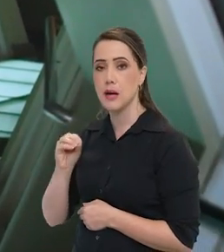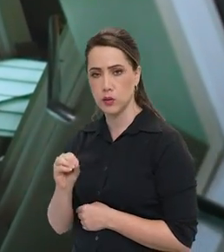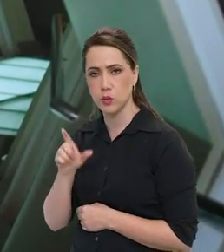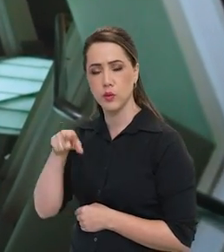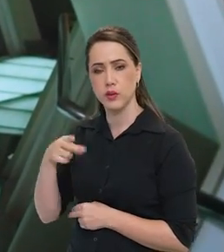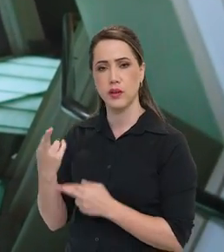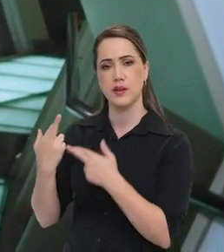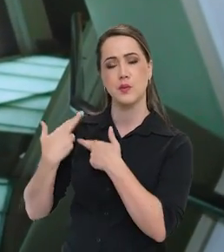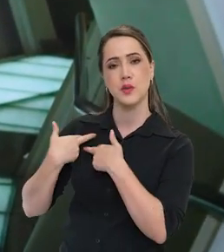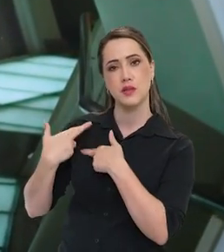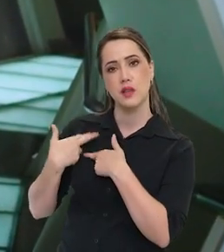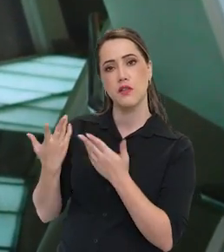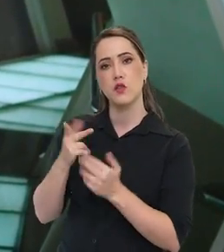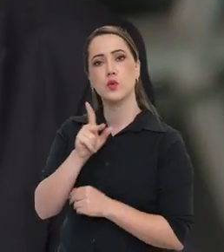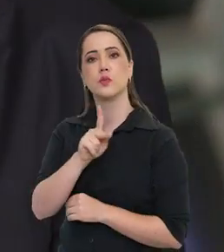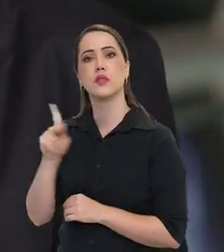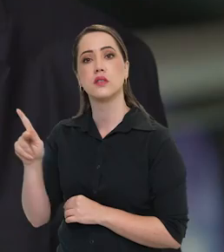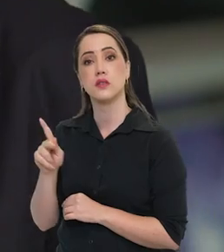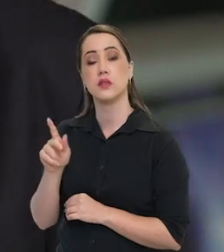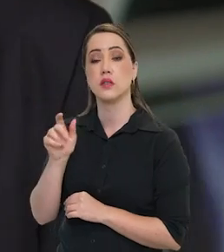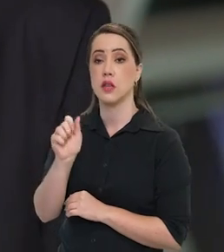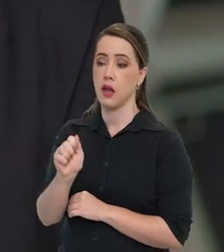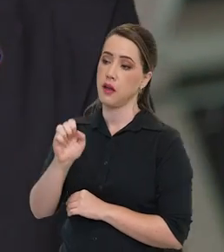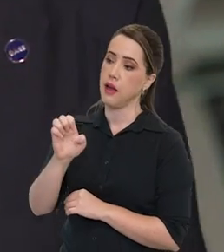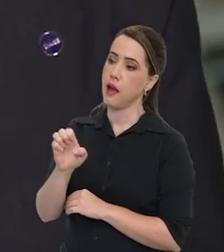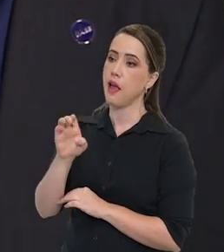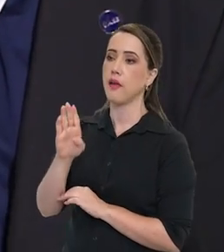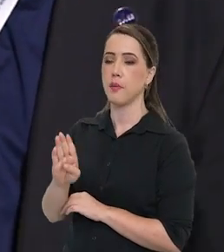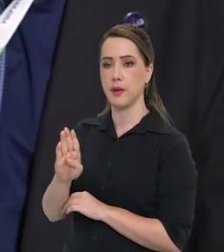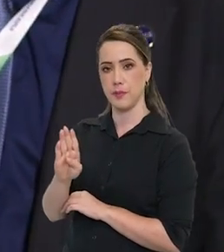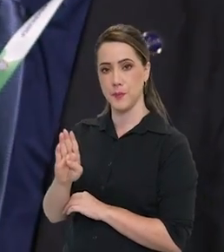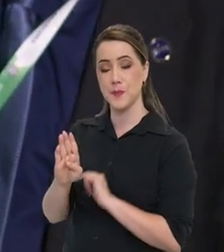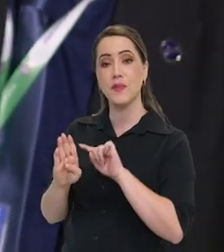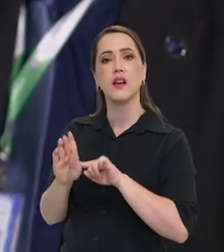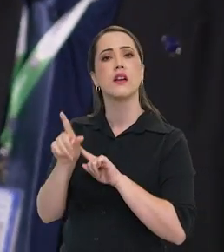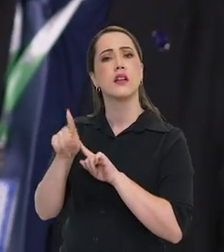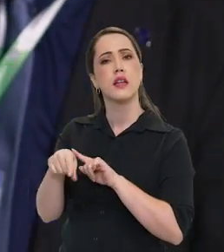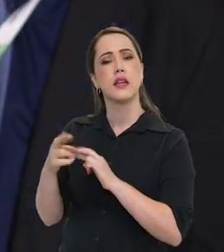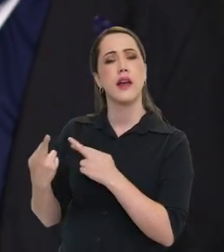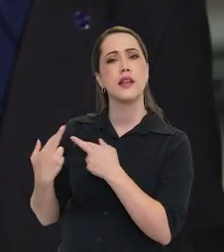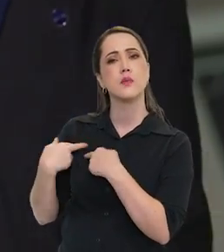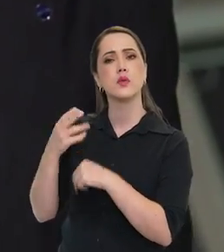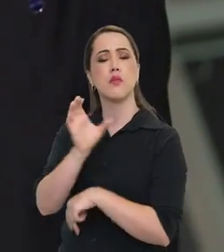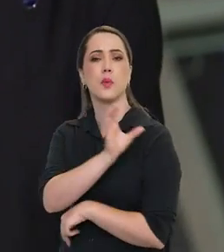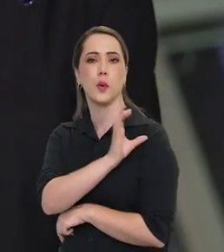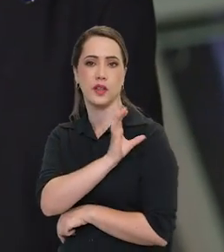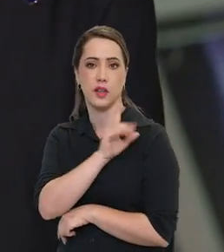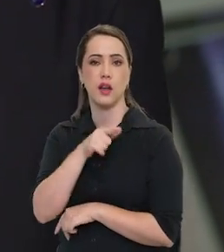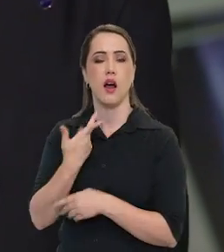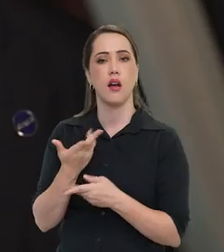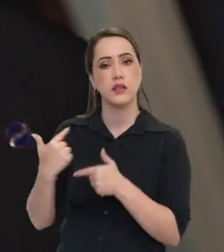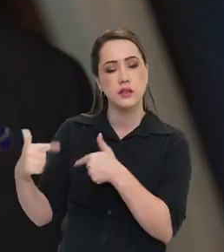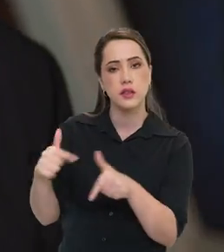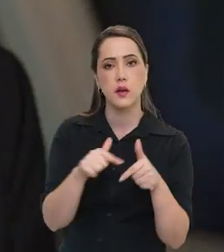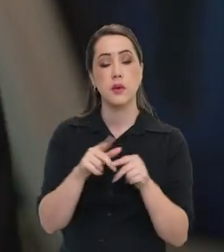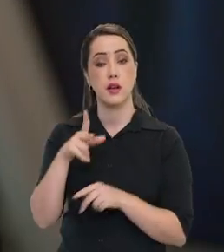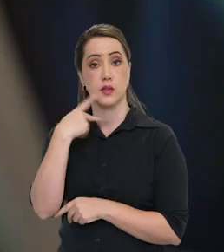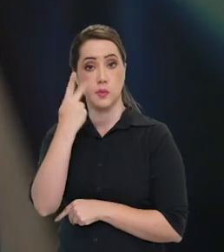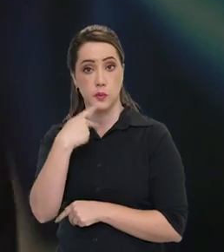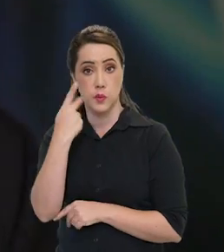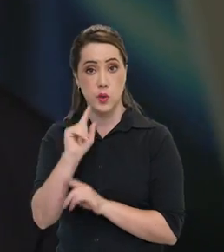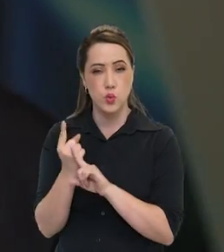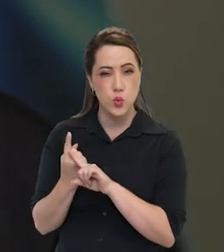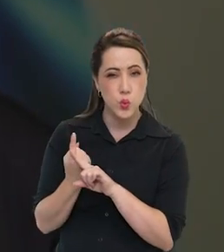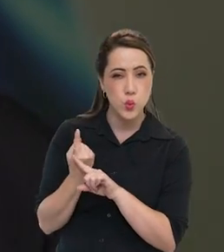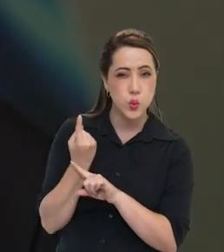Antônio Chamon, que acaba de assumir a presidência da Agência Espacial Brasileira, responsável por coordenar e botar em